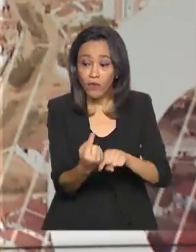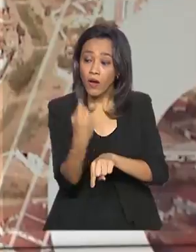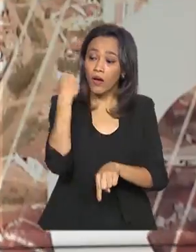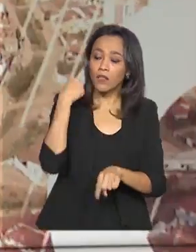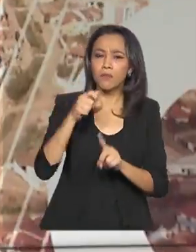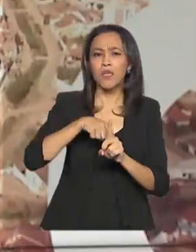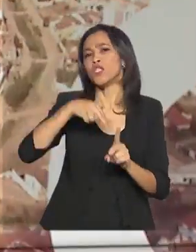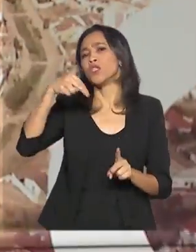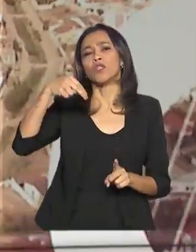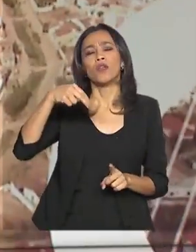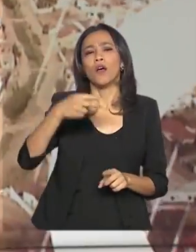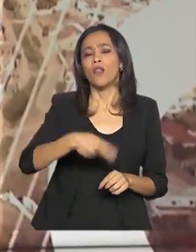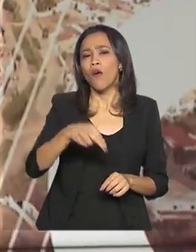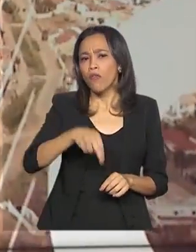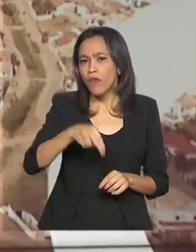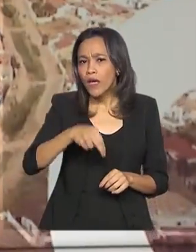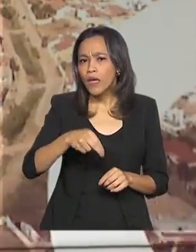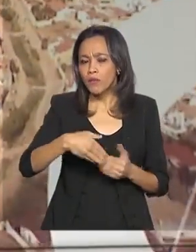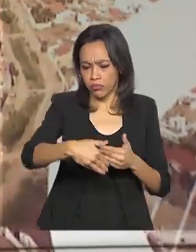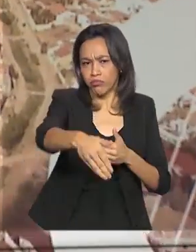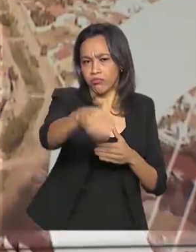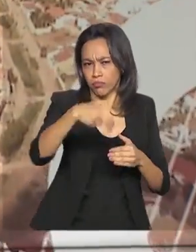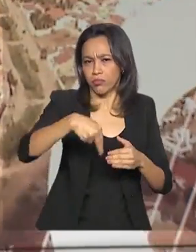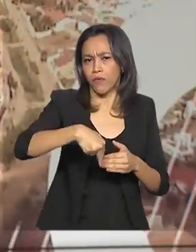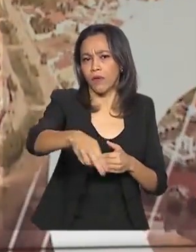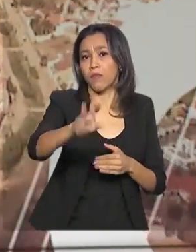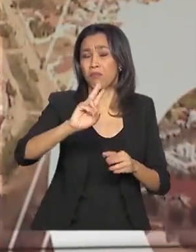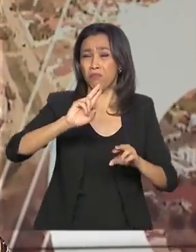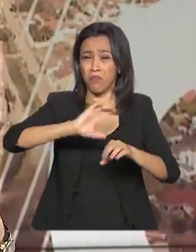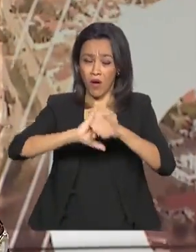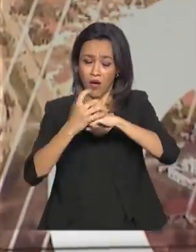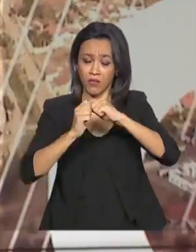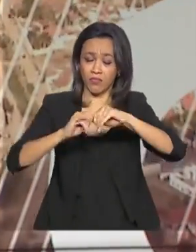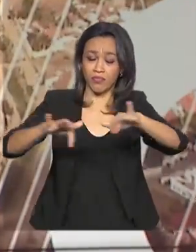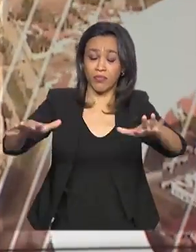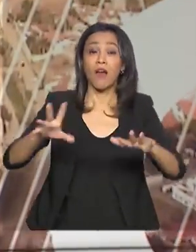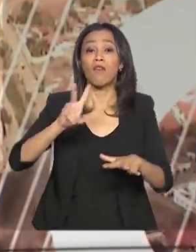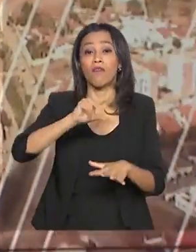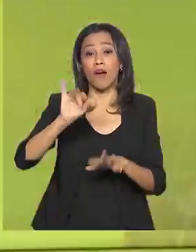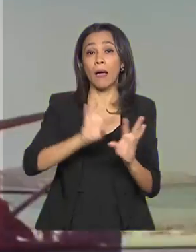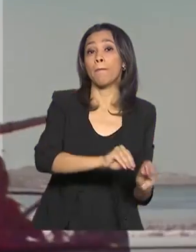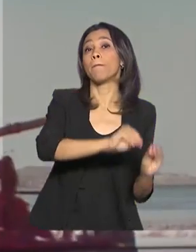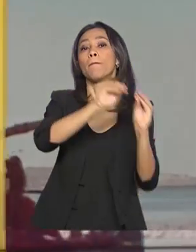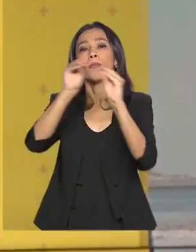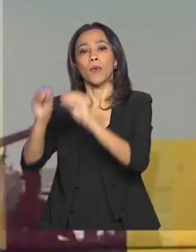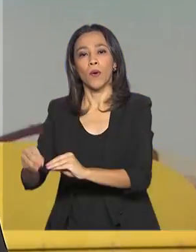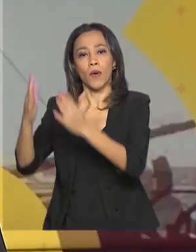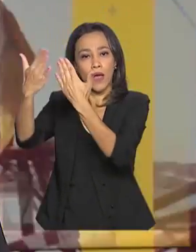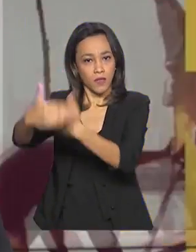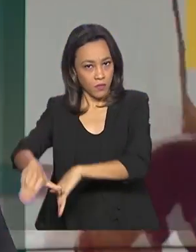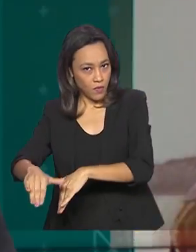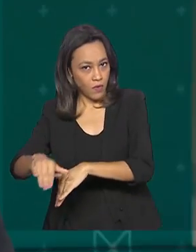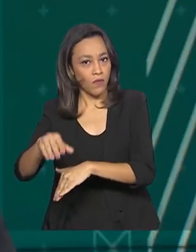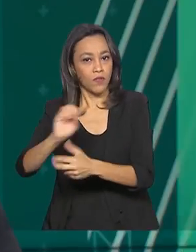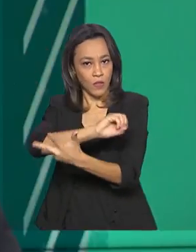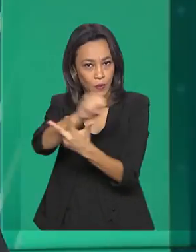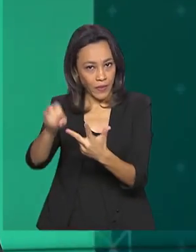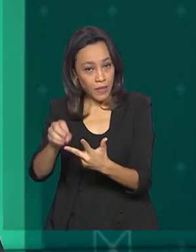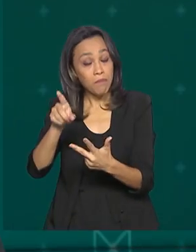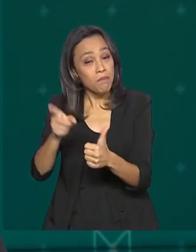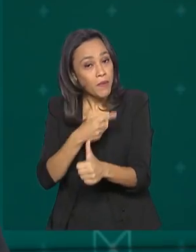para novembro, mas, por causa dessa pandemia, o Ministério da Educação vai prorrogar a aplicação das provas, e os participantes vão ser